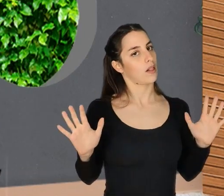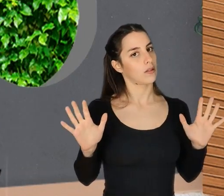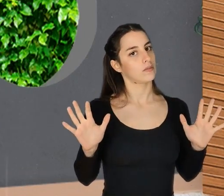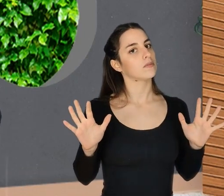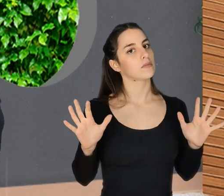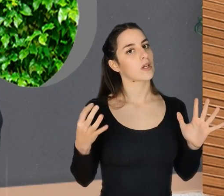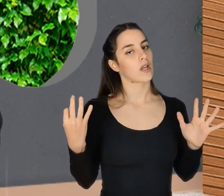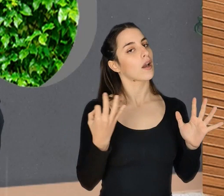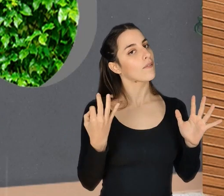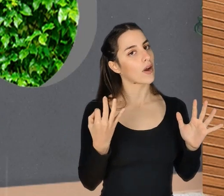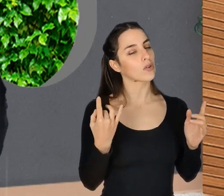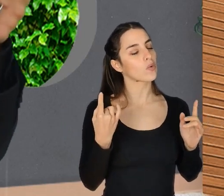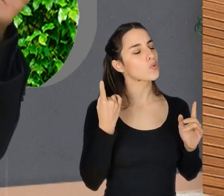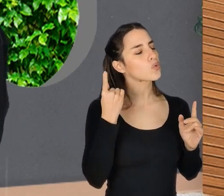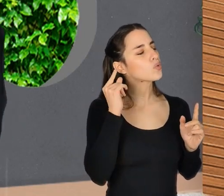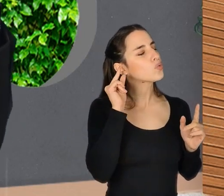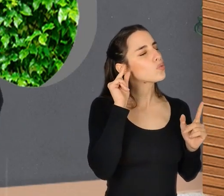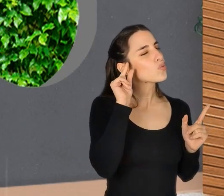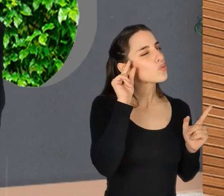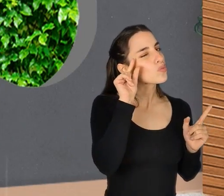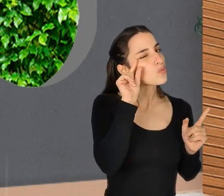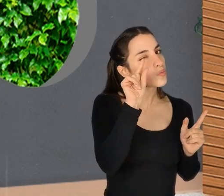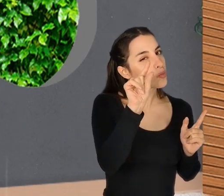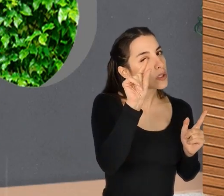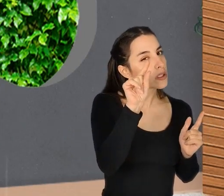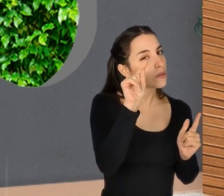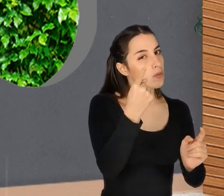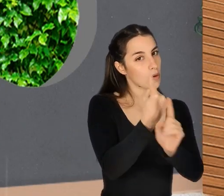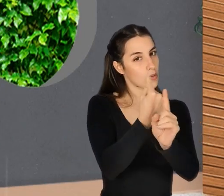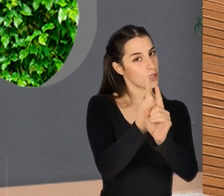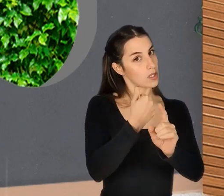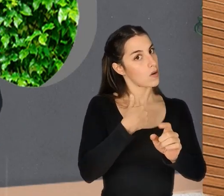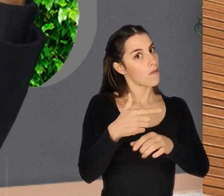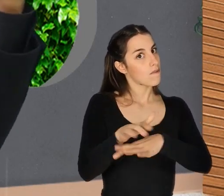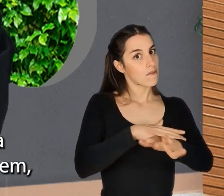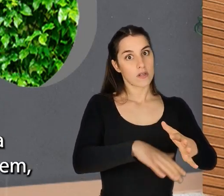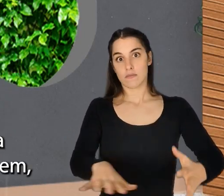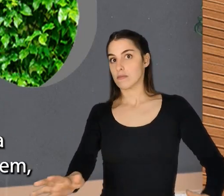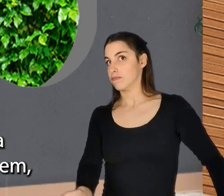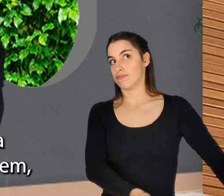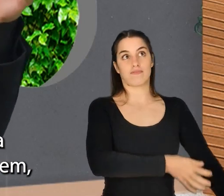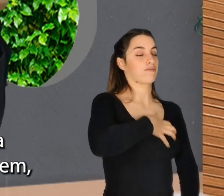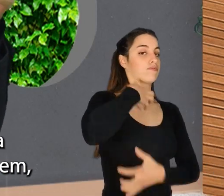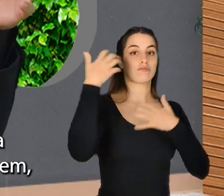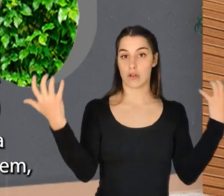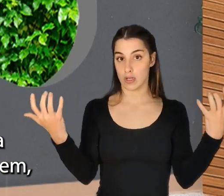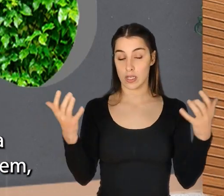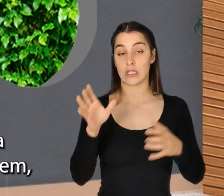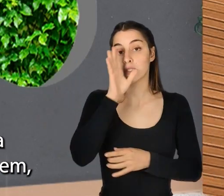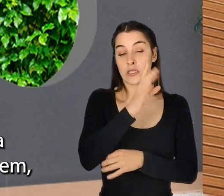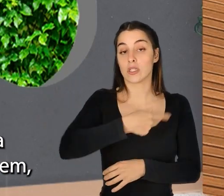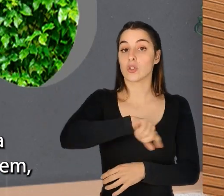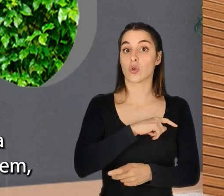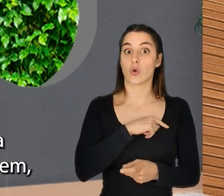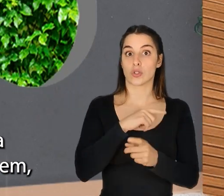e que basta algo muito pequeno para eu fazer algo gigantesco. Então, se nós reportarmos